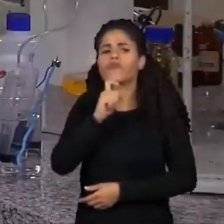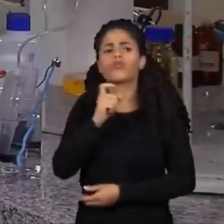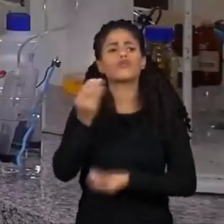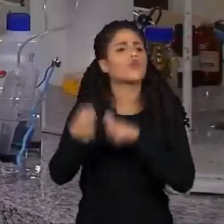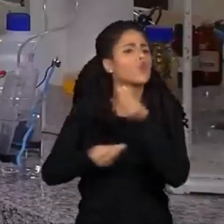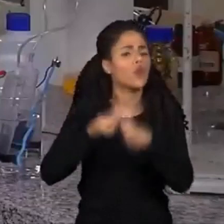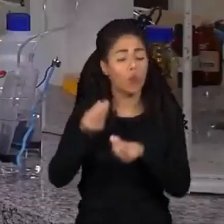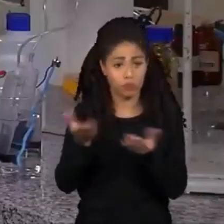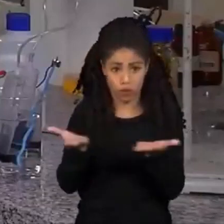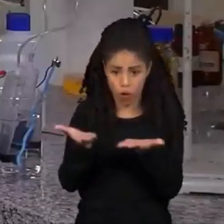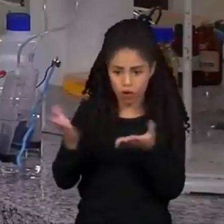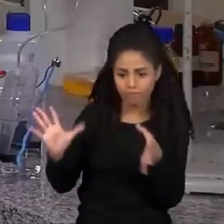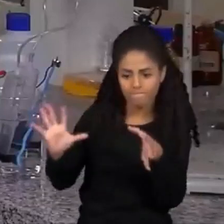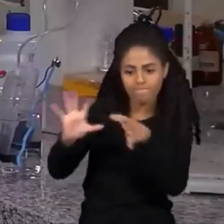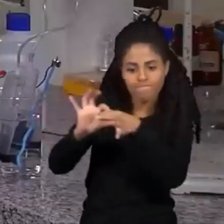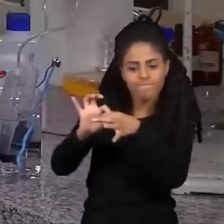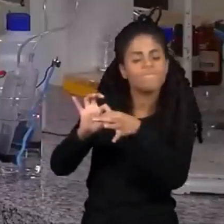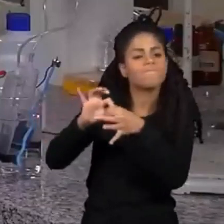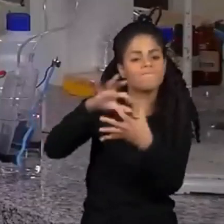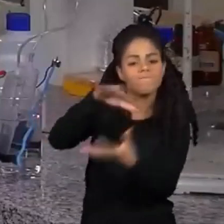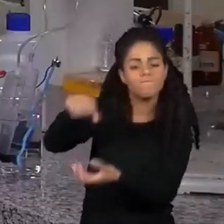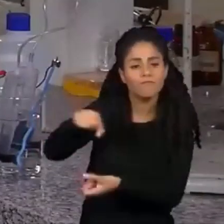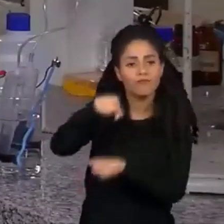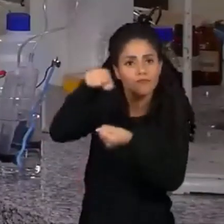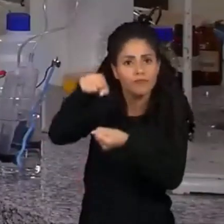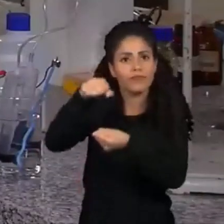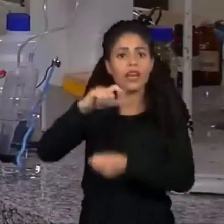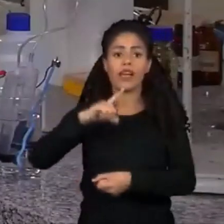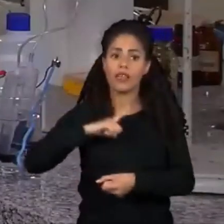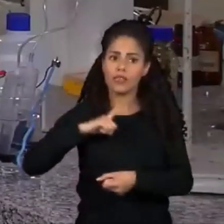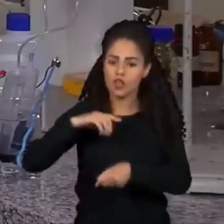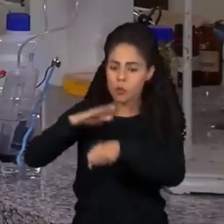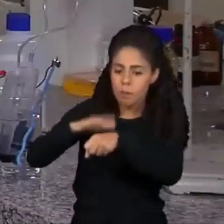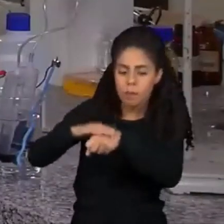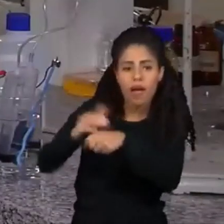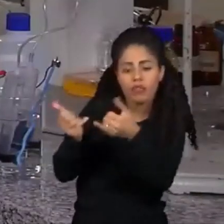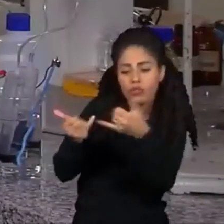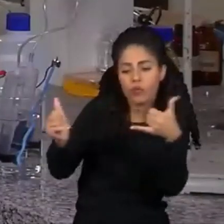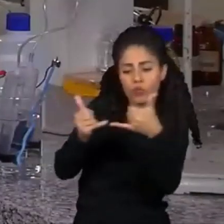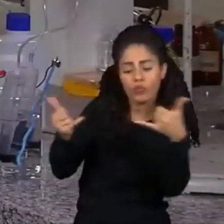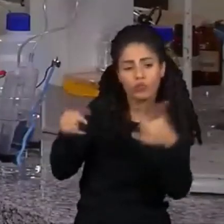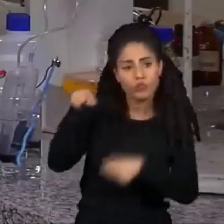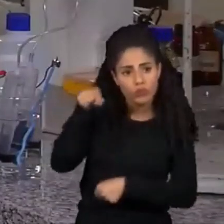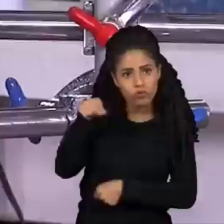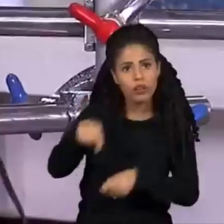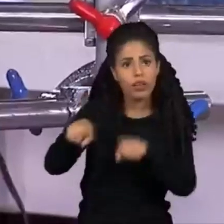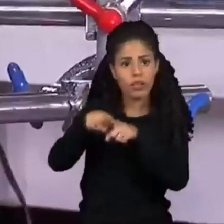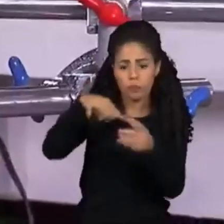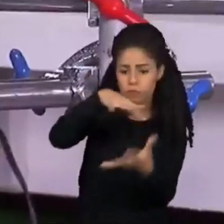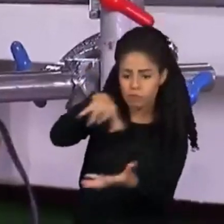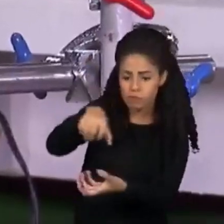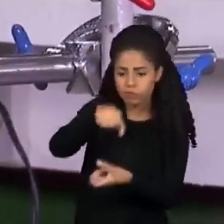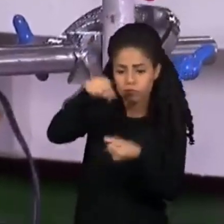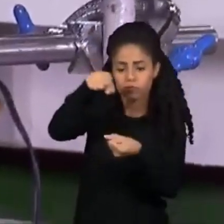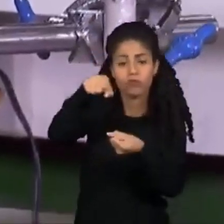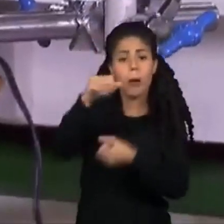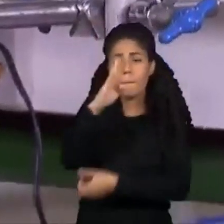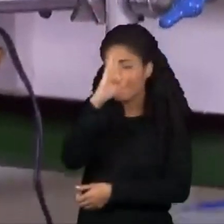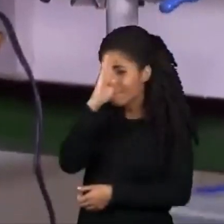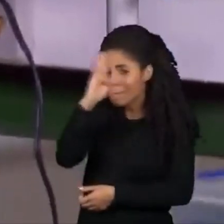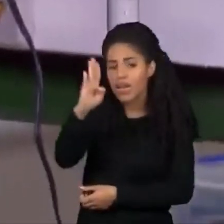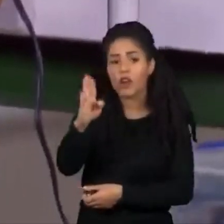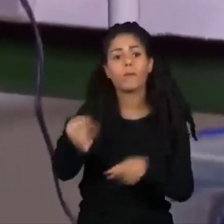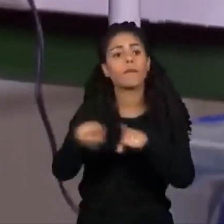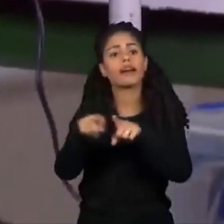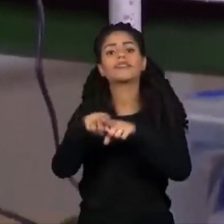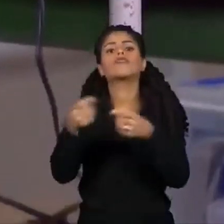relacionado com a produção de energia renovável, e é o maior custo do